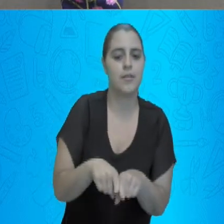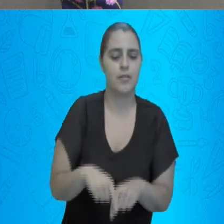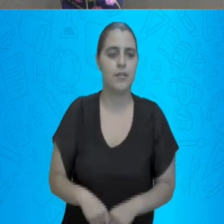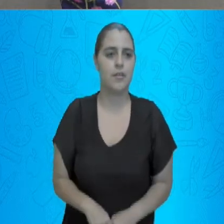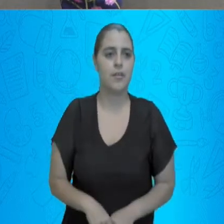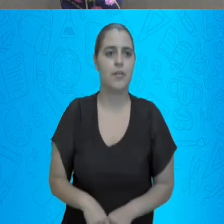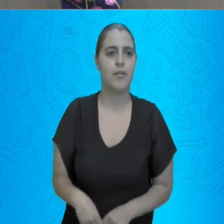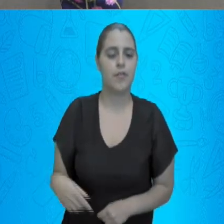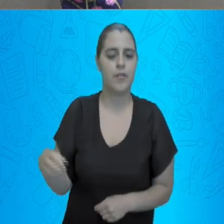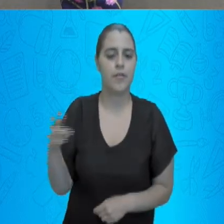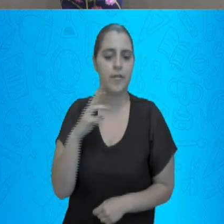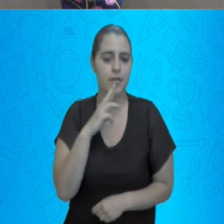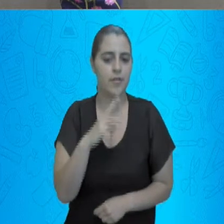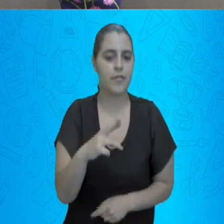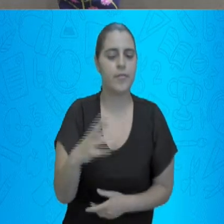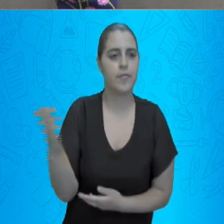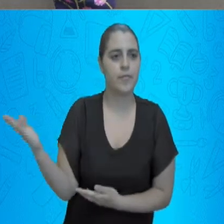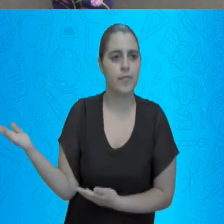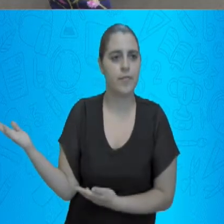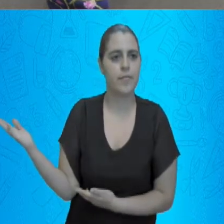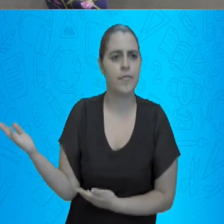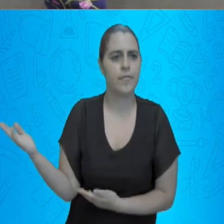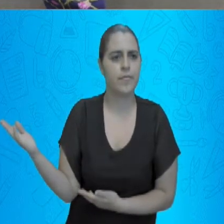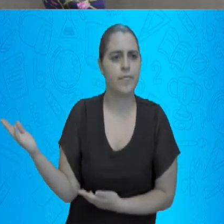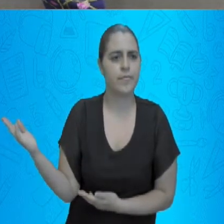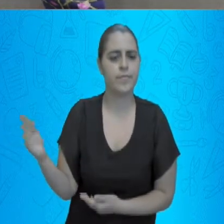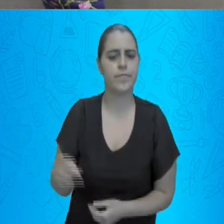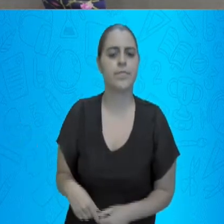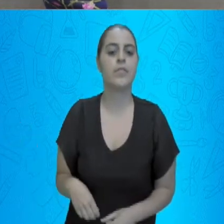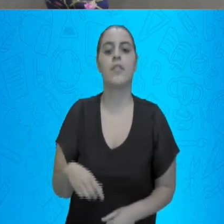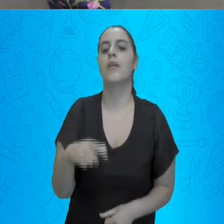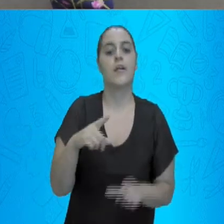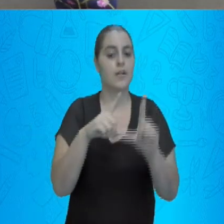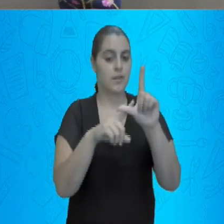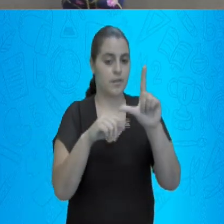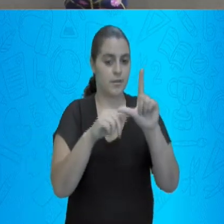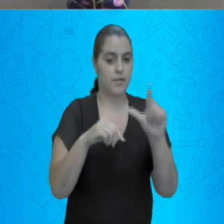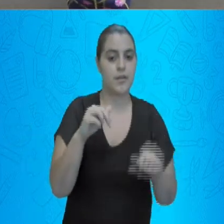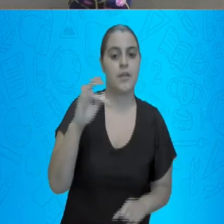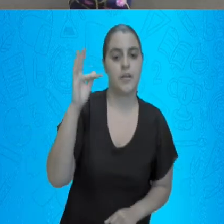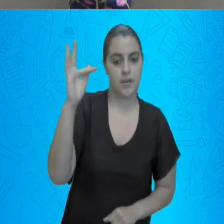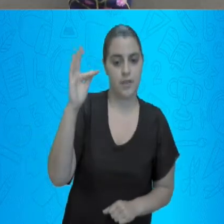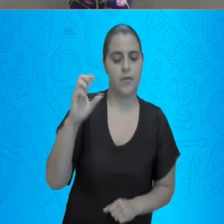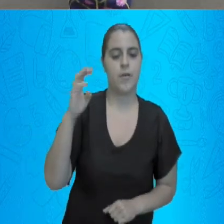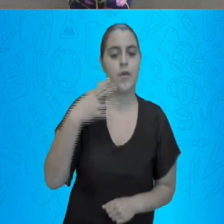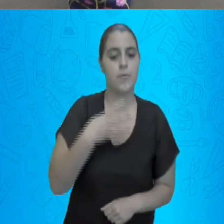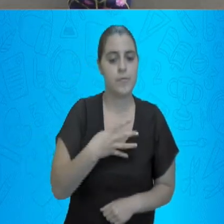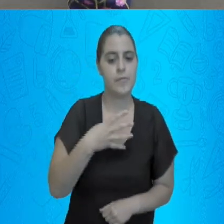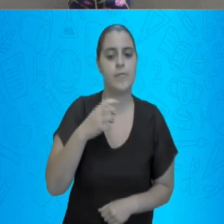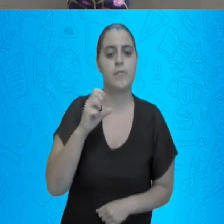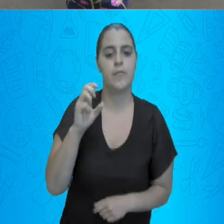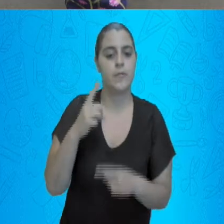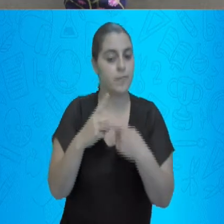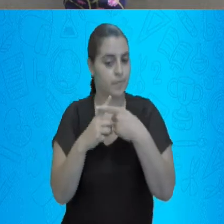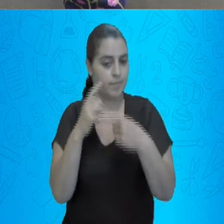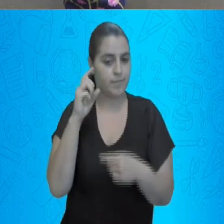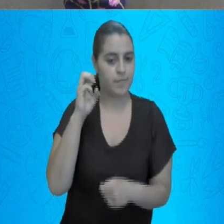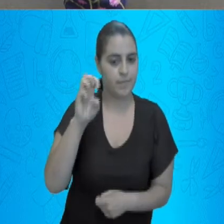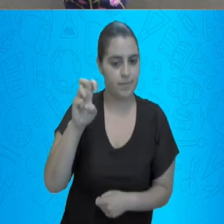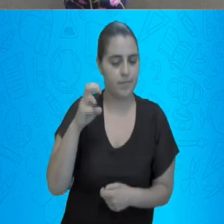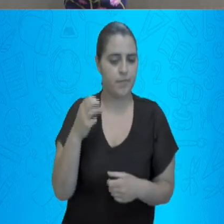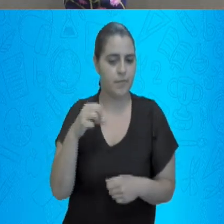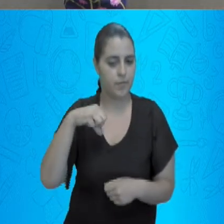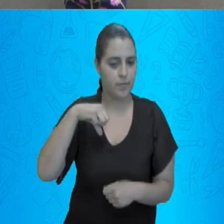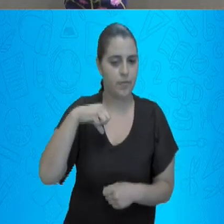o meu resultado. Letra F. 4 mais 5, 9.